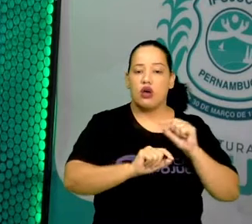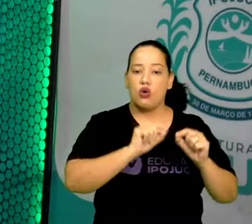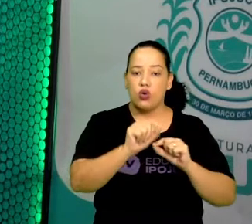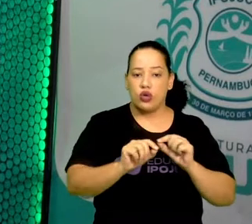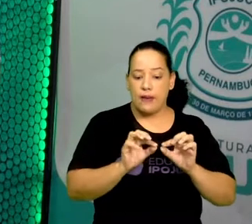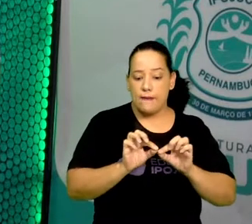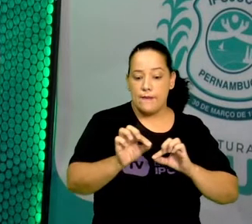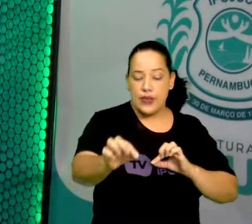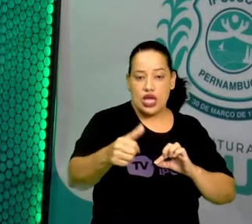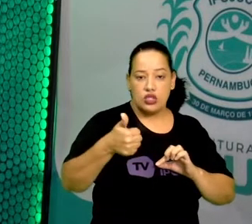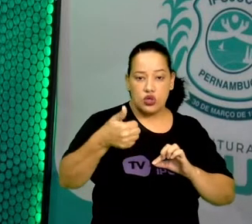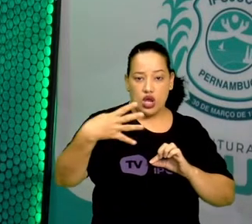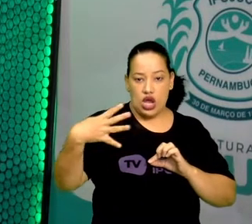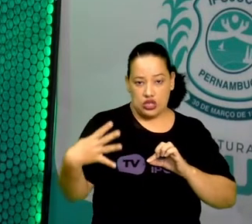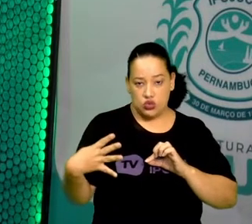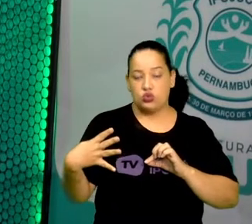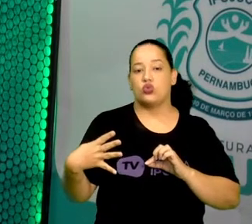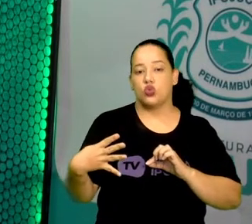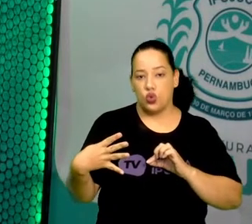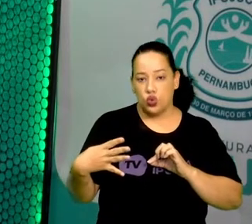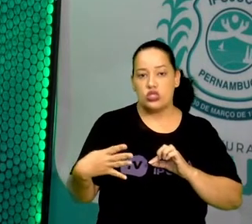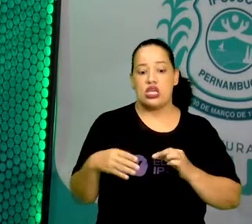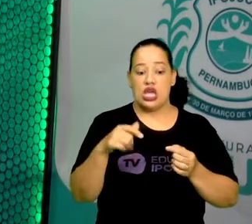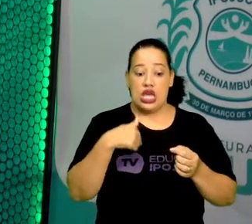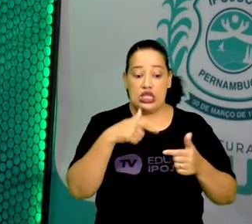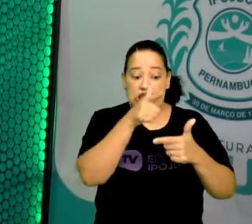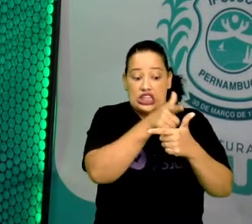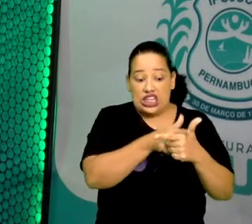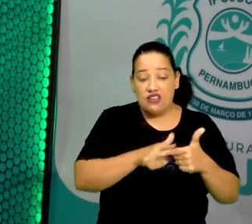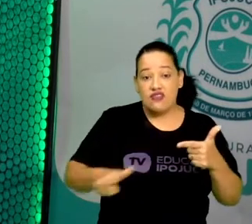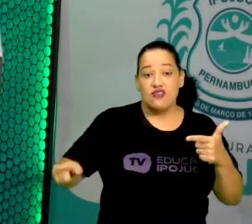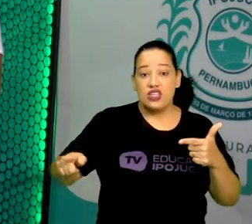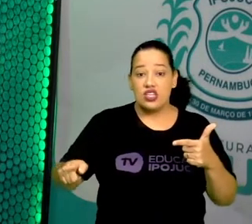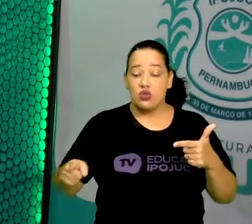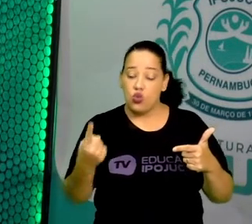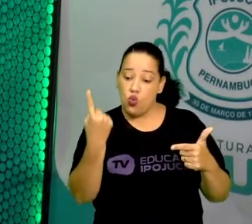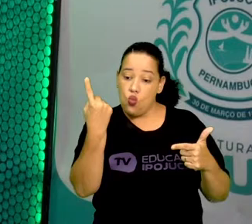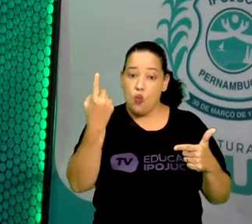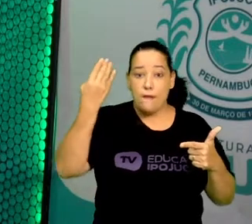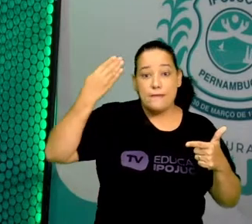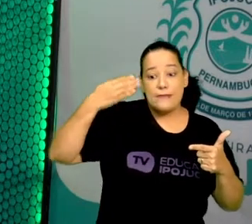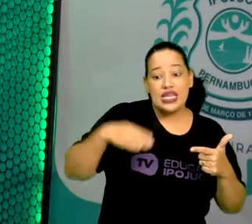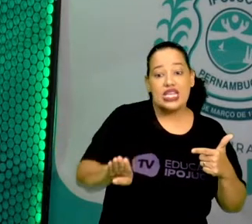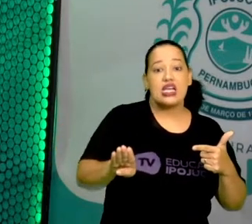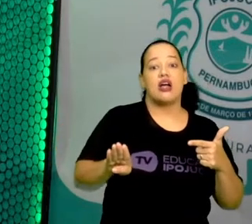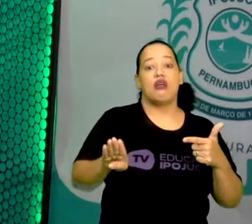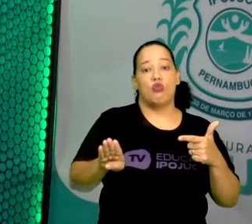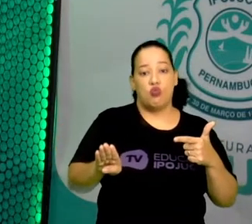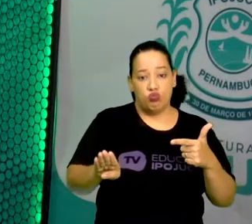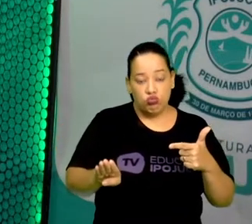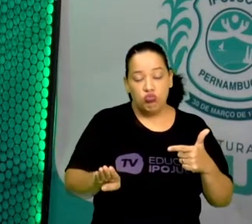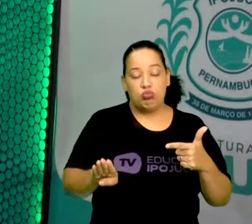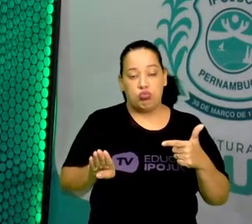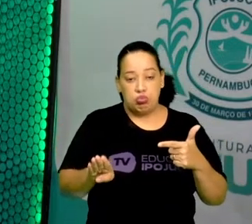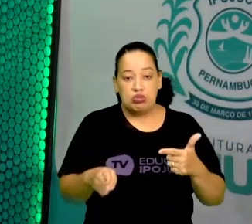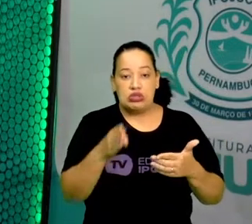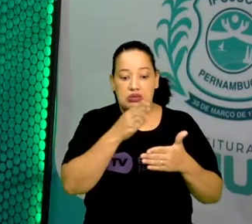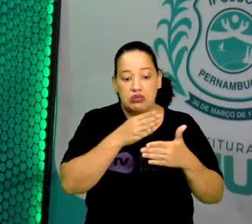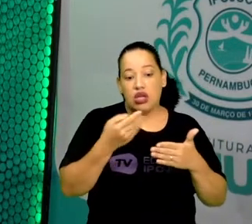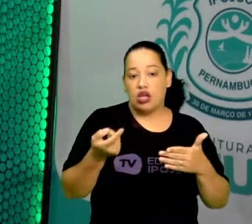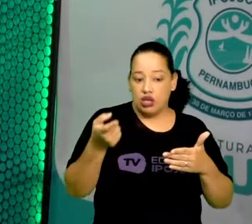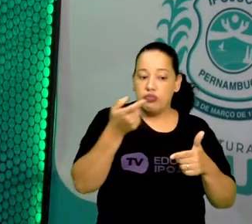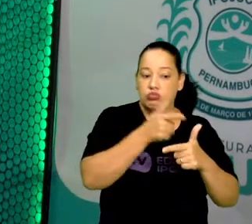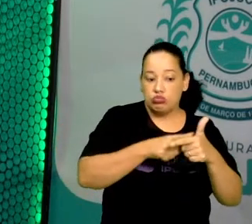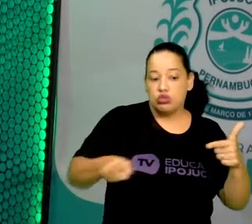dividido 1 bilhão de vezes é tão fino que é menor do que a espessura de um fio de cabelo.